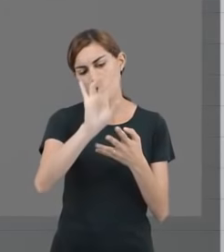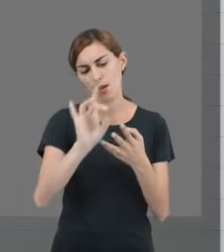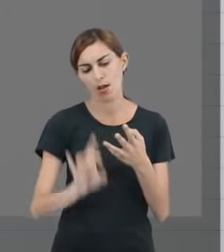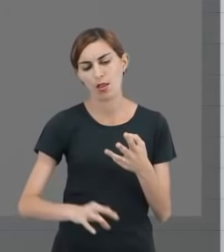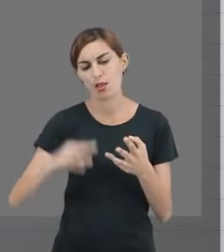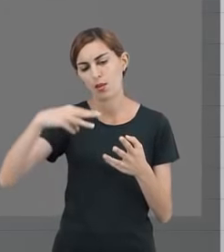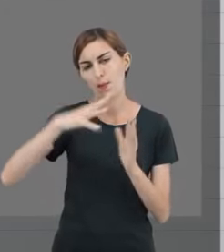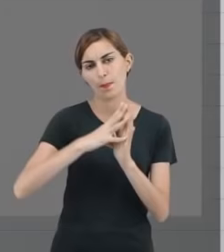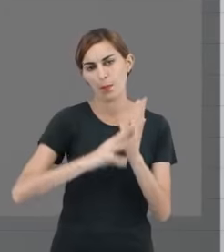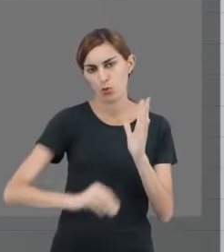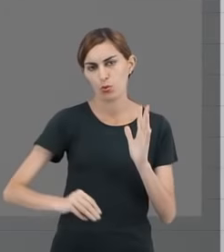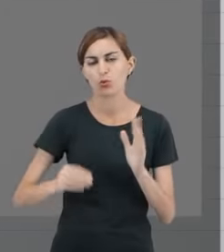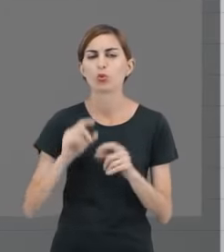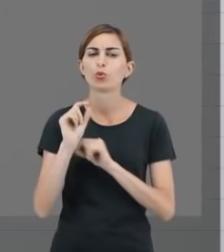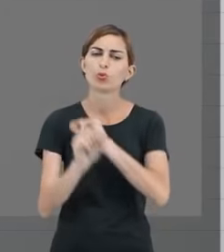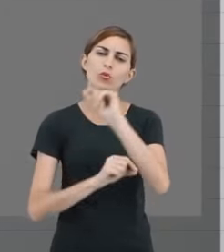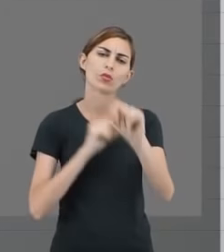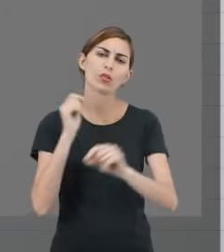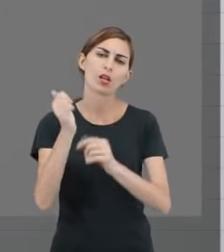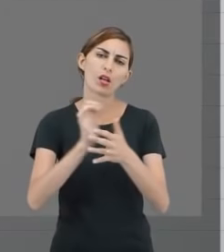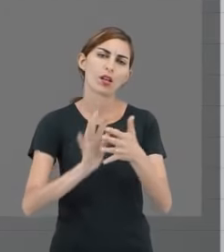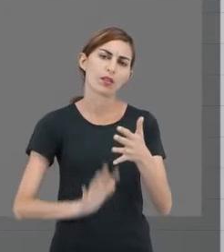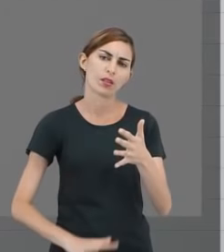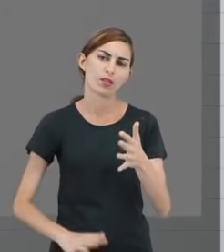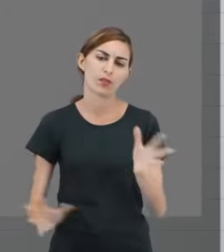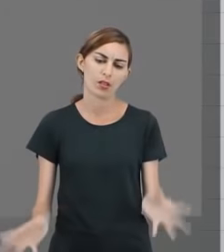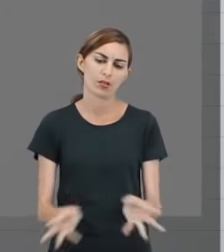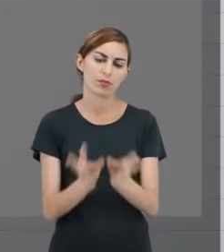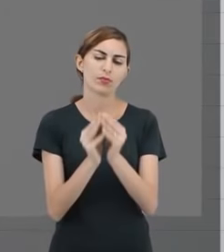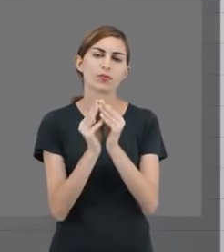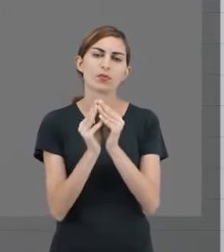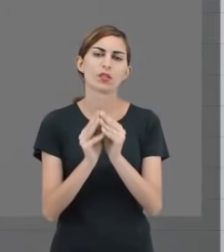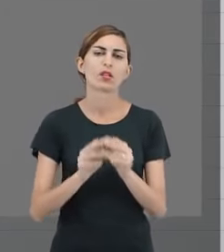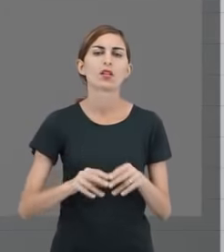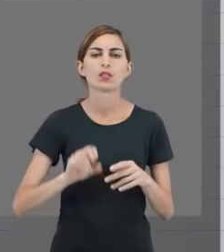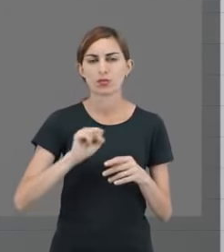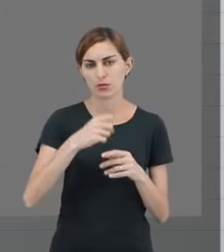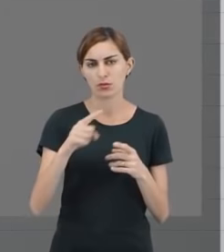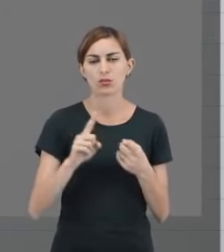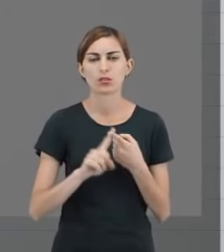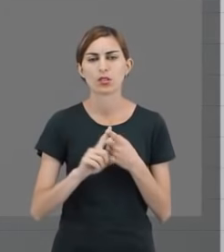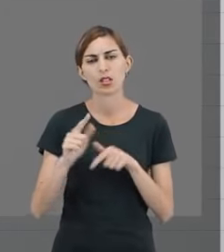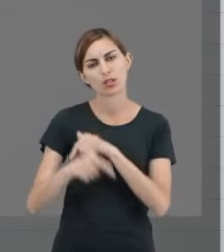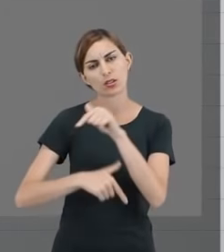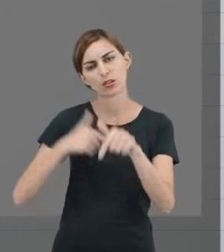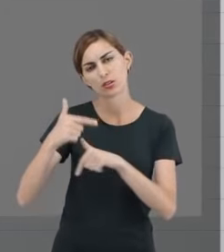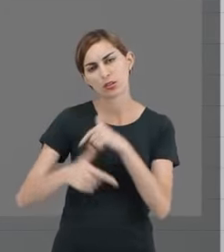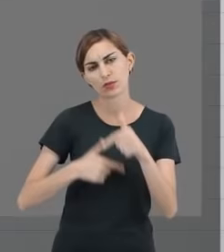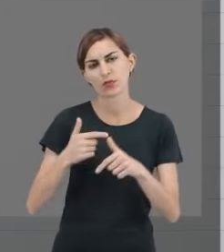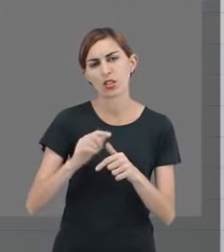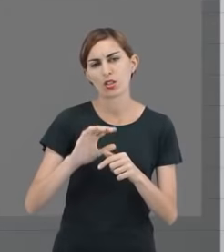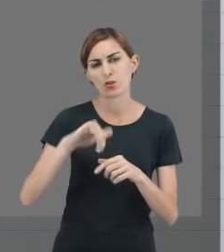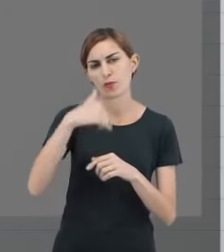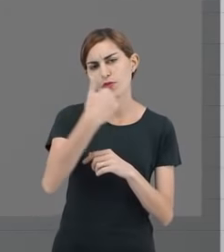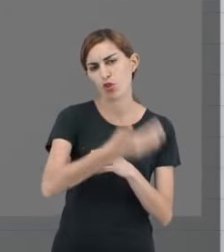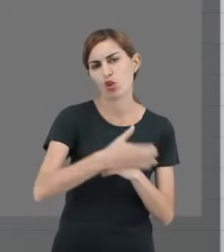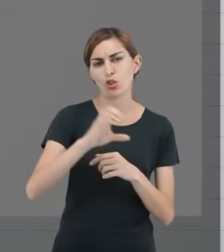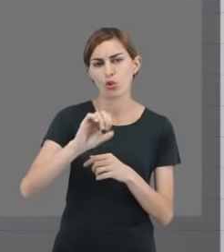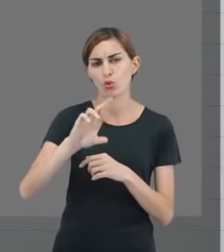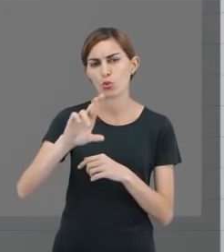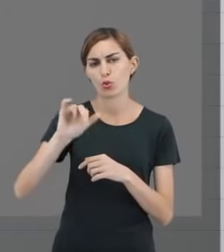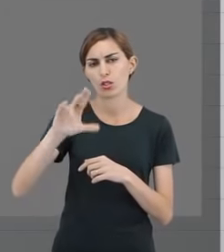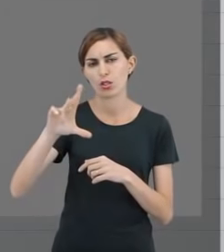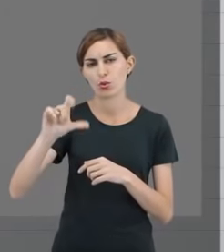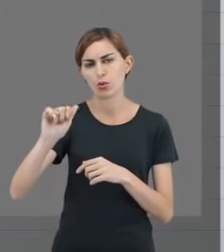módulo. E o que são essas atividades complementares? Elas são atividades extracurriculares que você